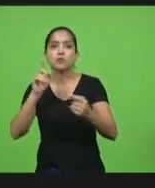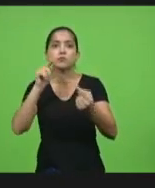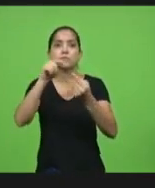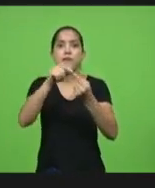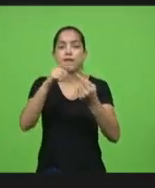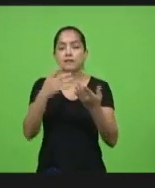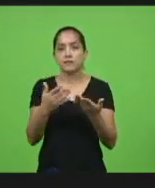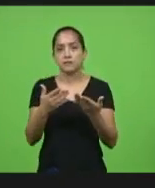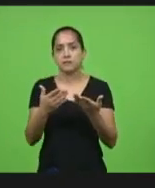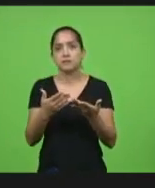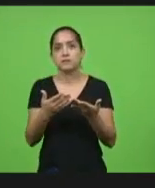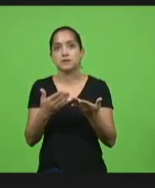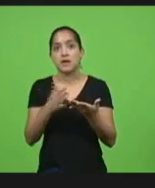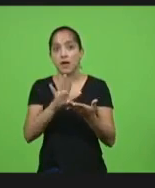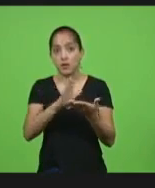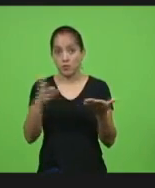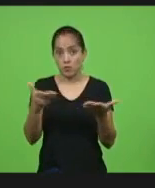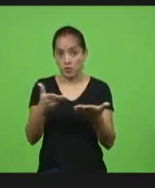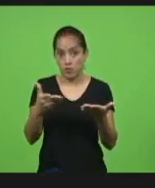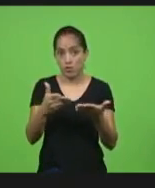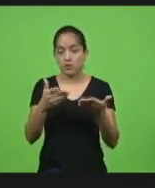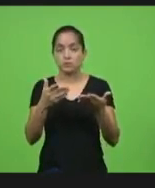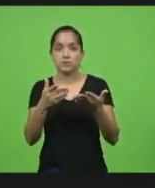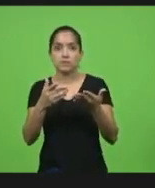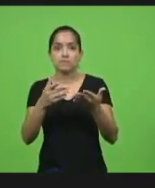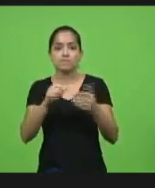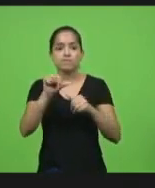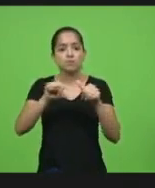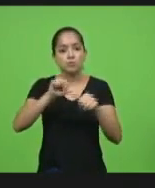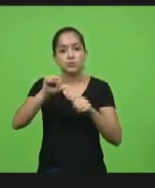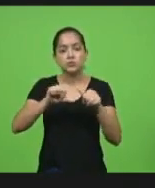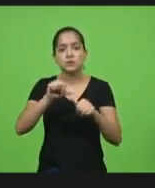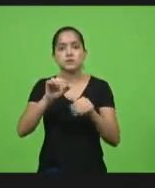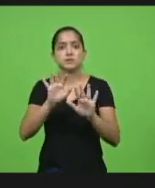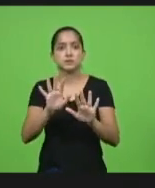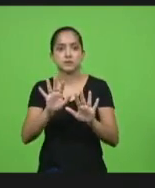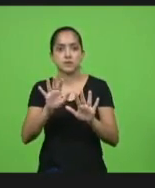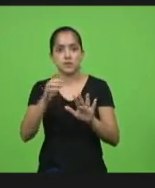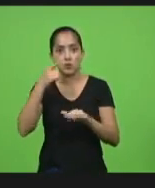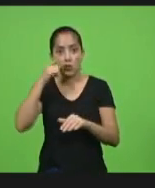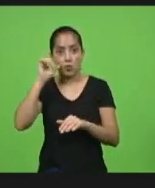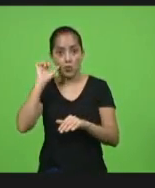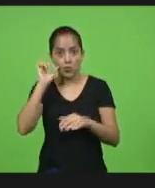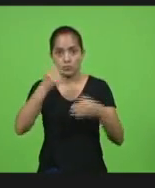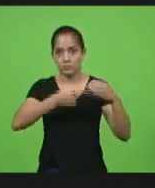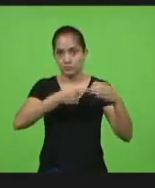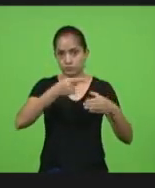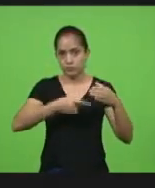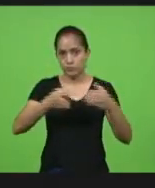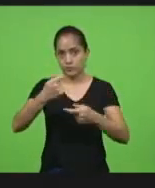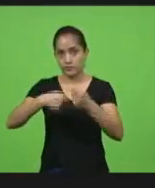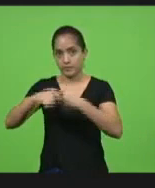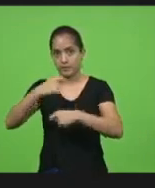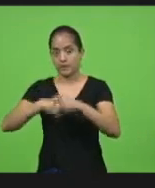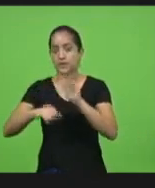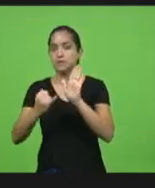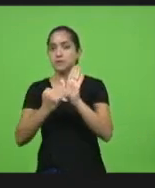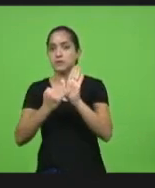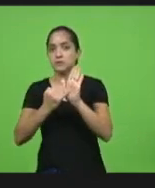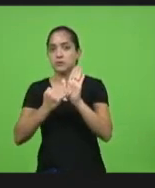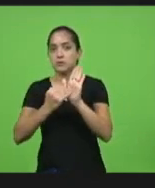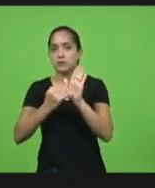vamos falar sobre correção de erros no dia de ontem na comissão de finanças e tributação nós